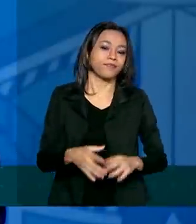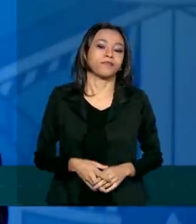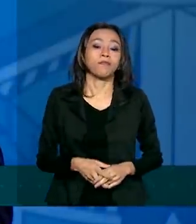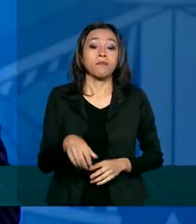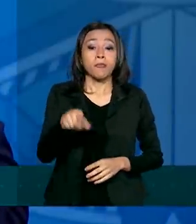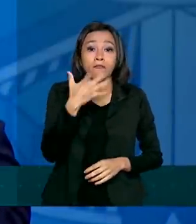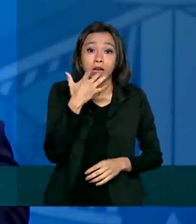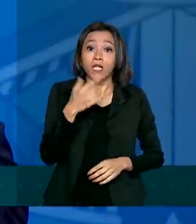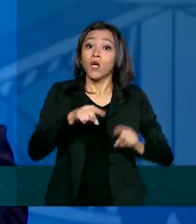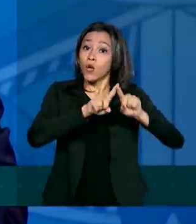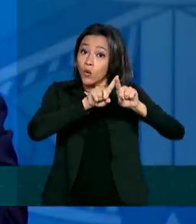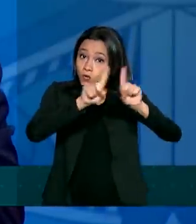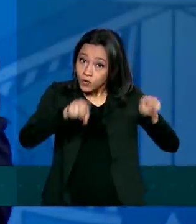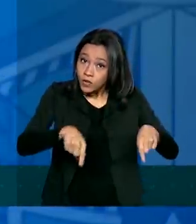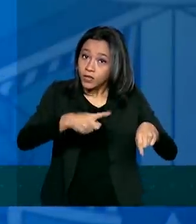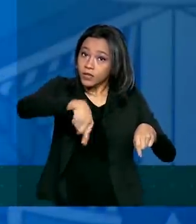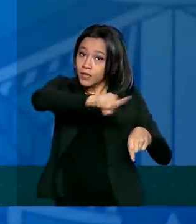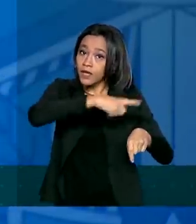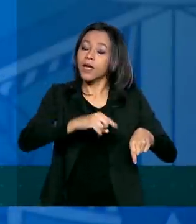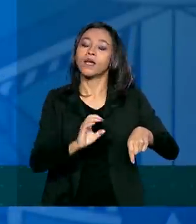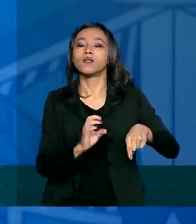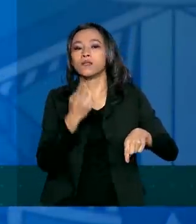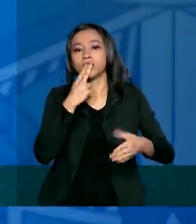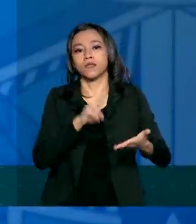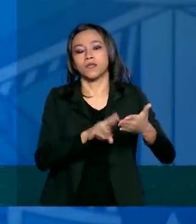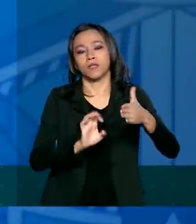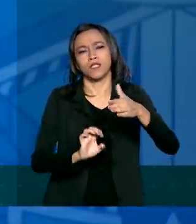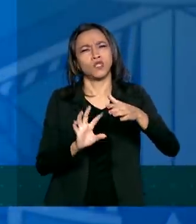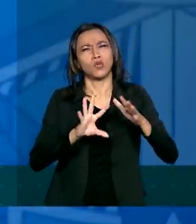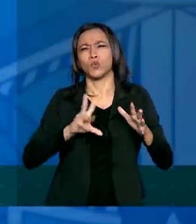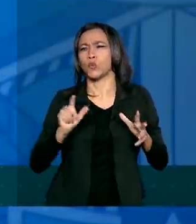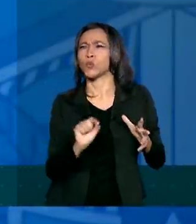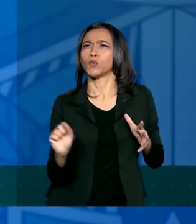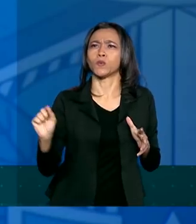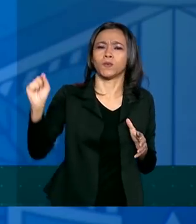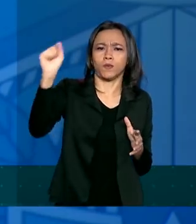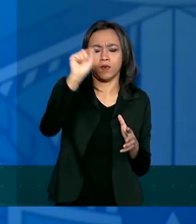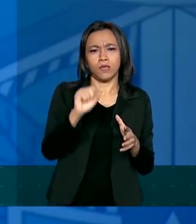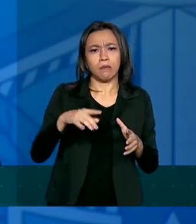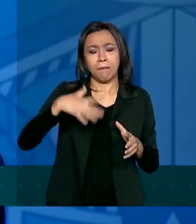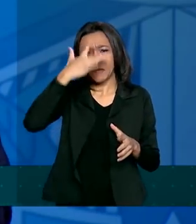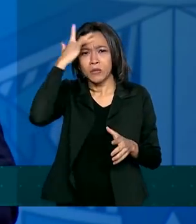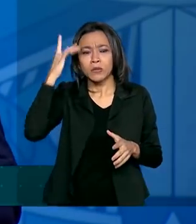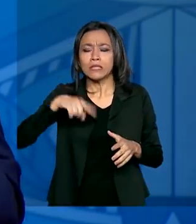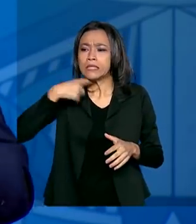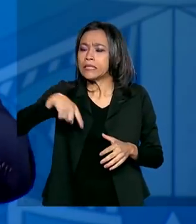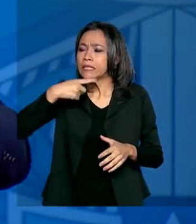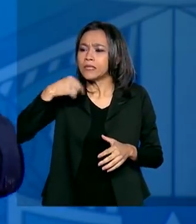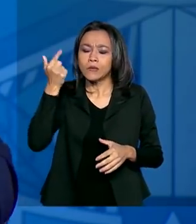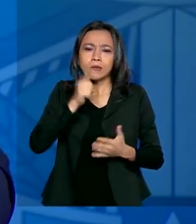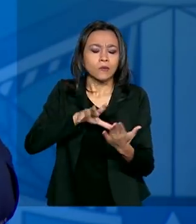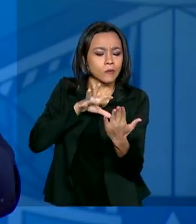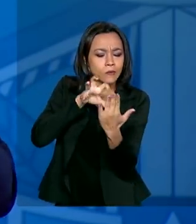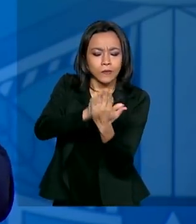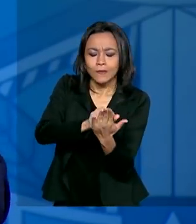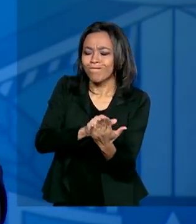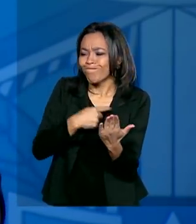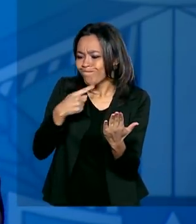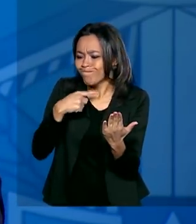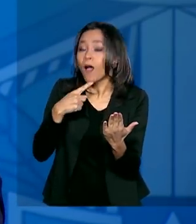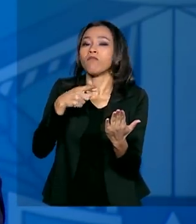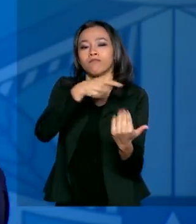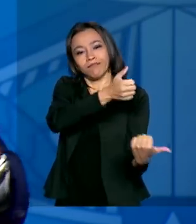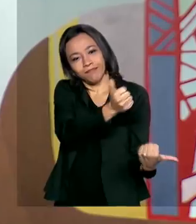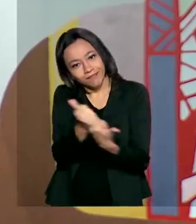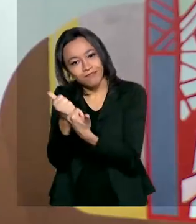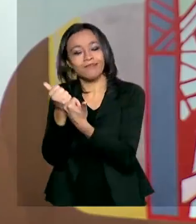do Correio e todas as agências vão ajudar a que essas pessoas que têm mais dificuldade possam então obter o seu